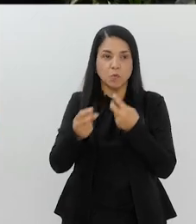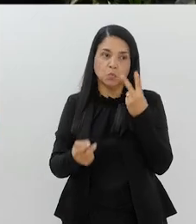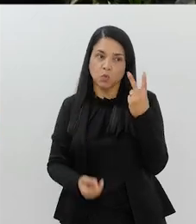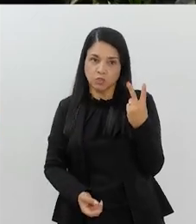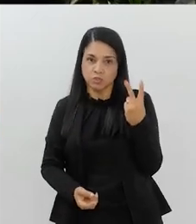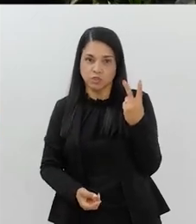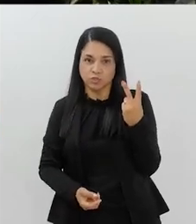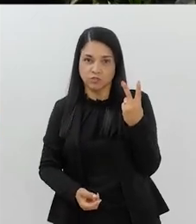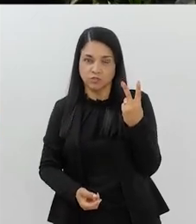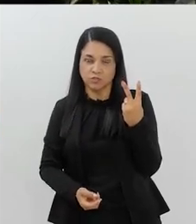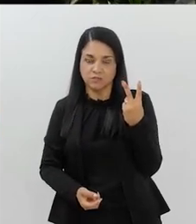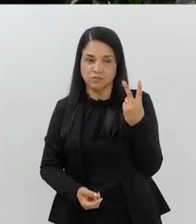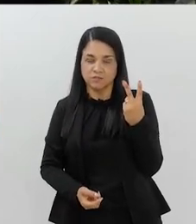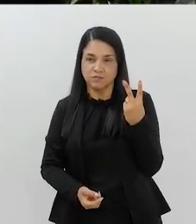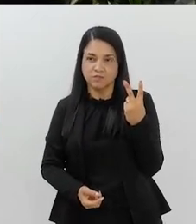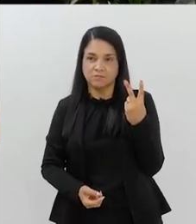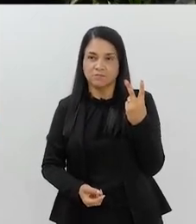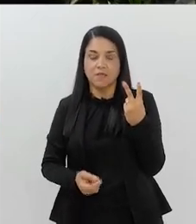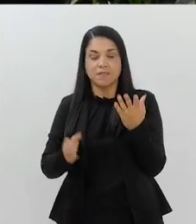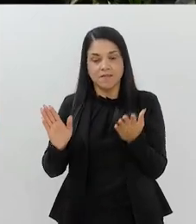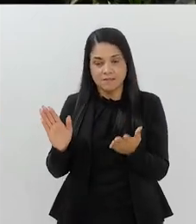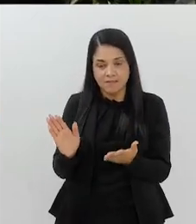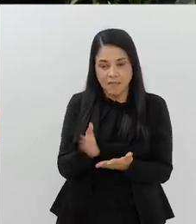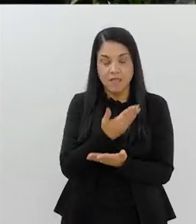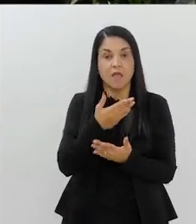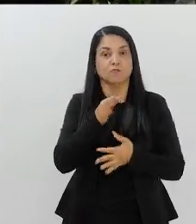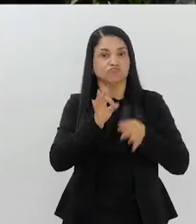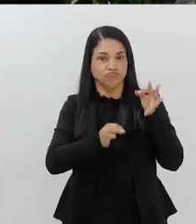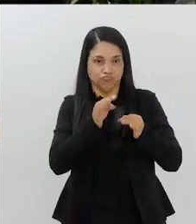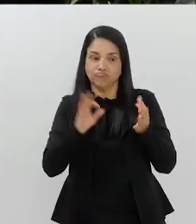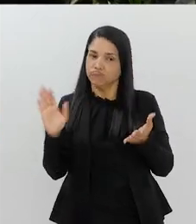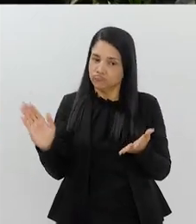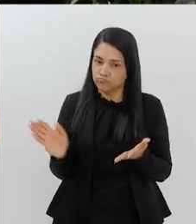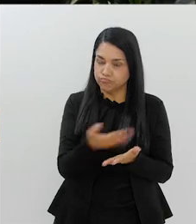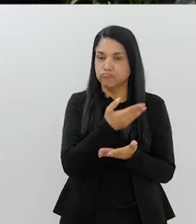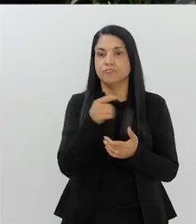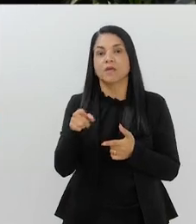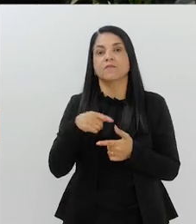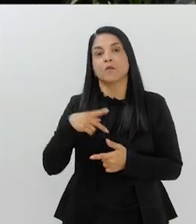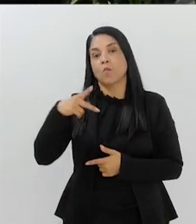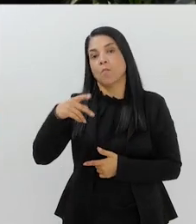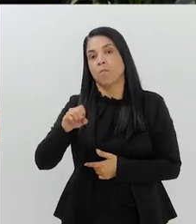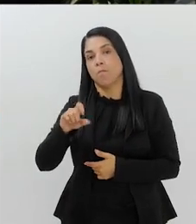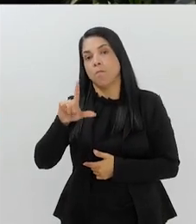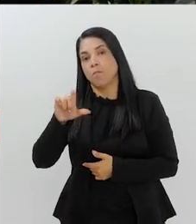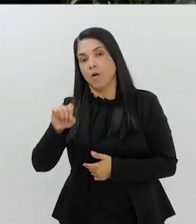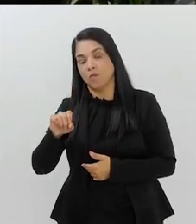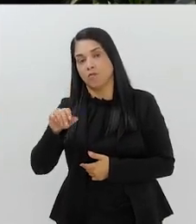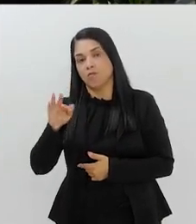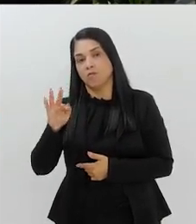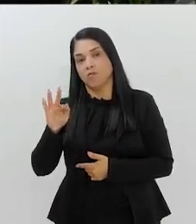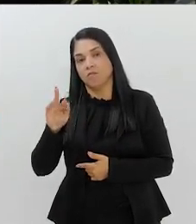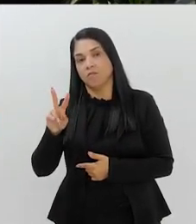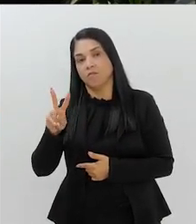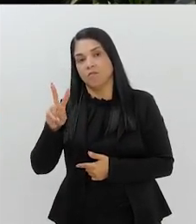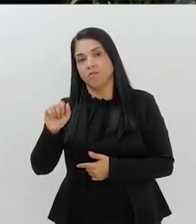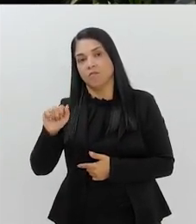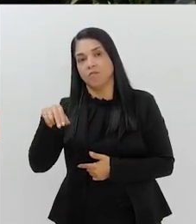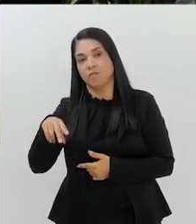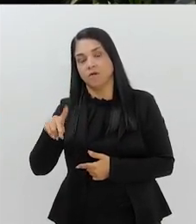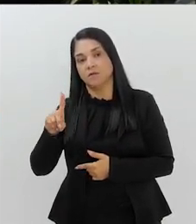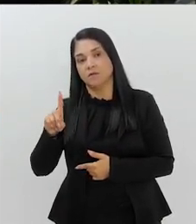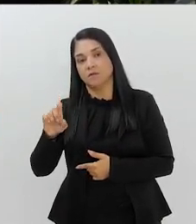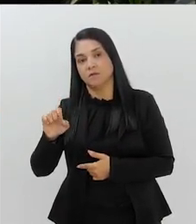disso.